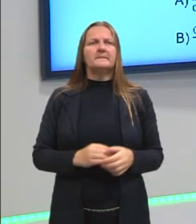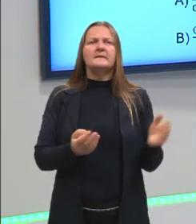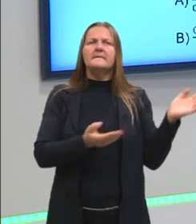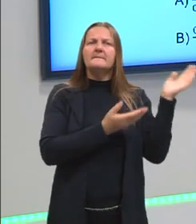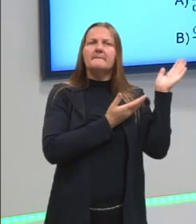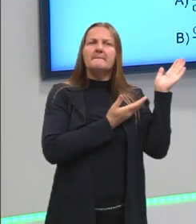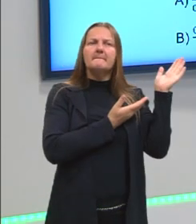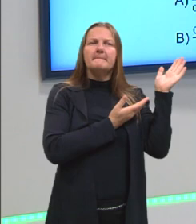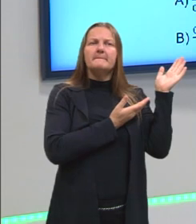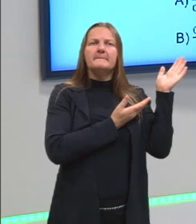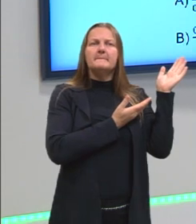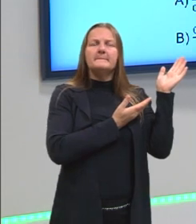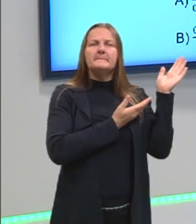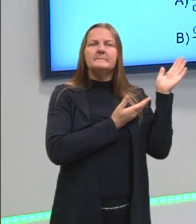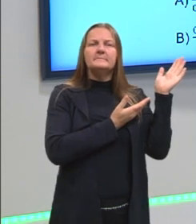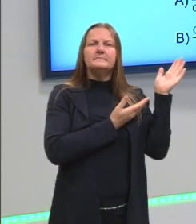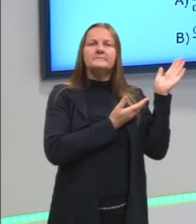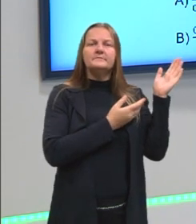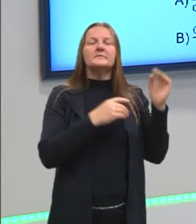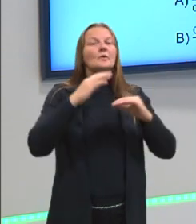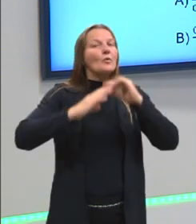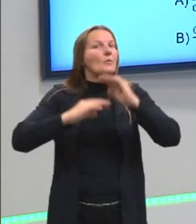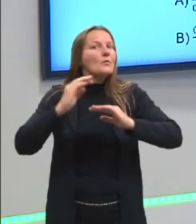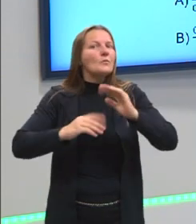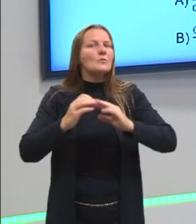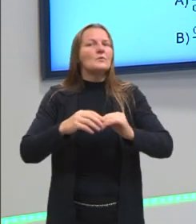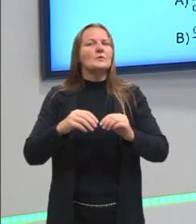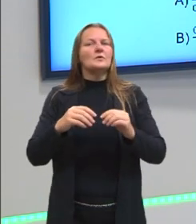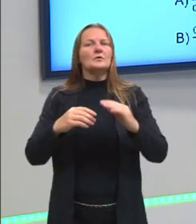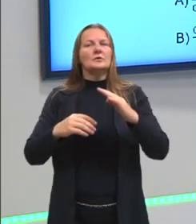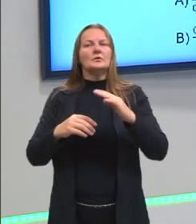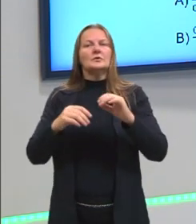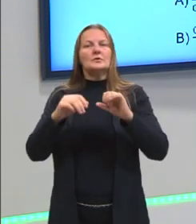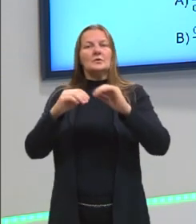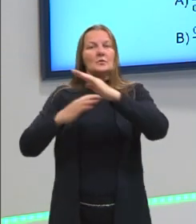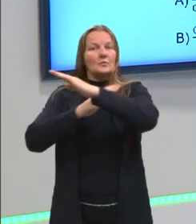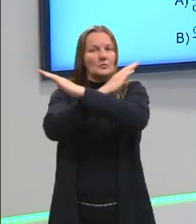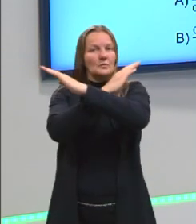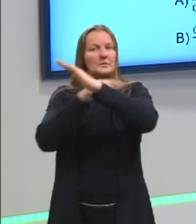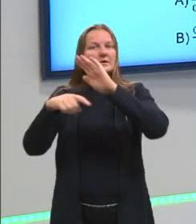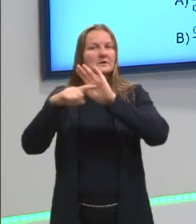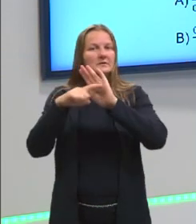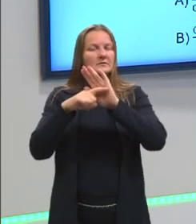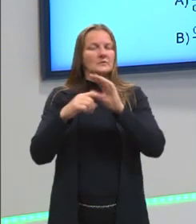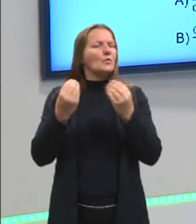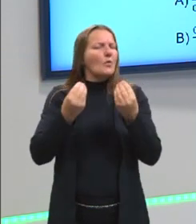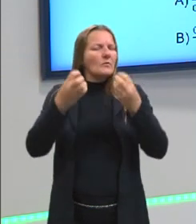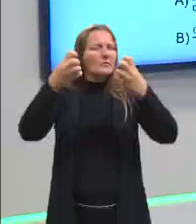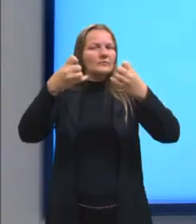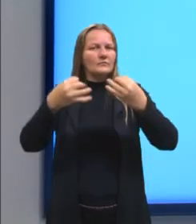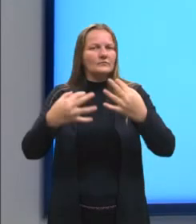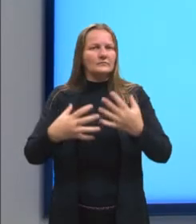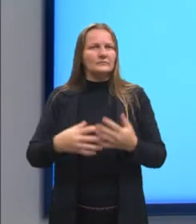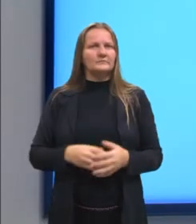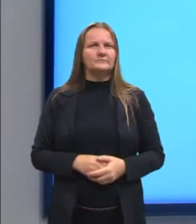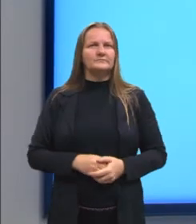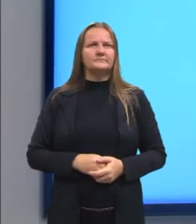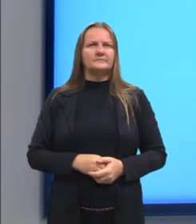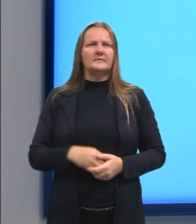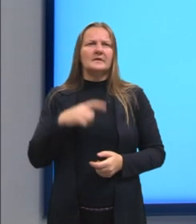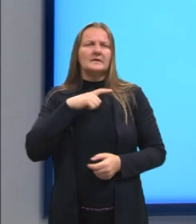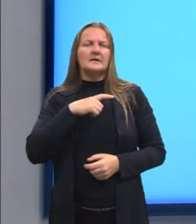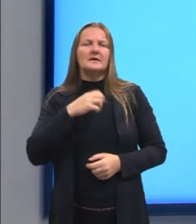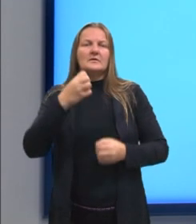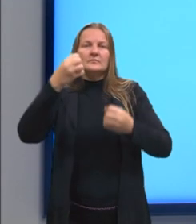vocês uma questão para a gente trabalhar essa ideia de desigualdade. Mas vocês vão ver que ela é bem tranquila. A